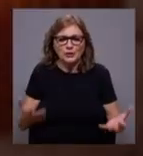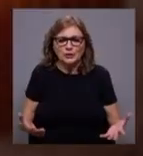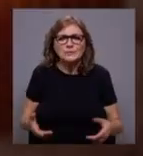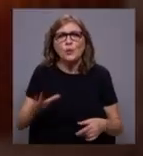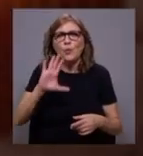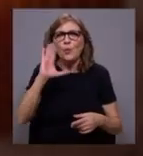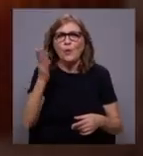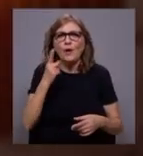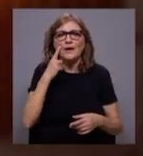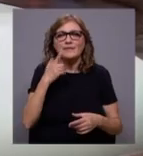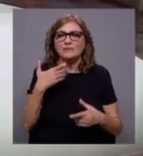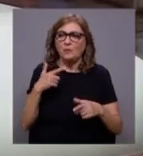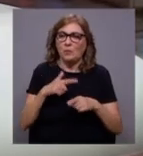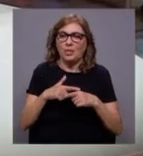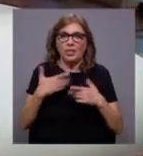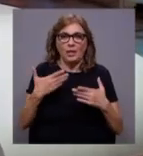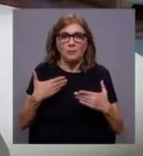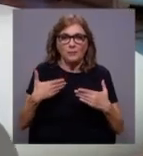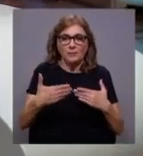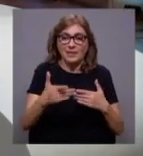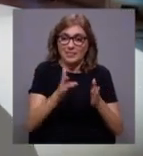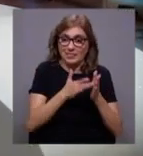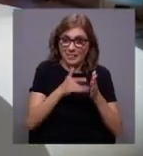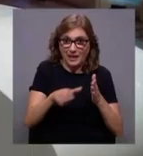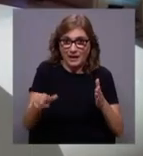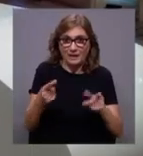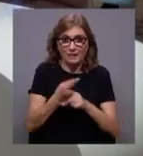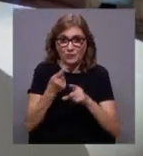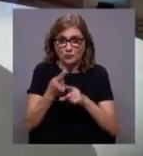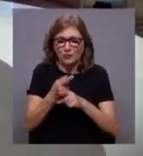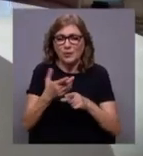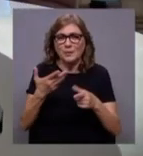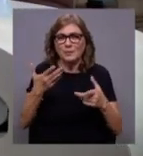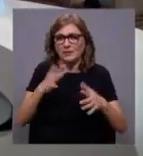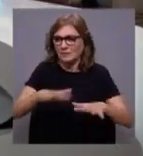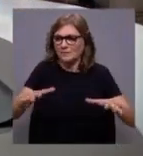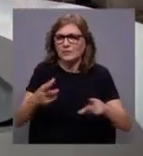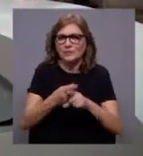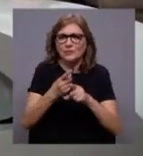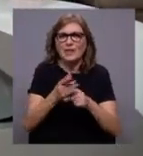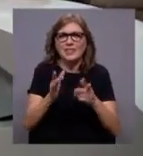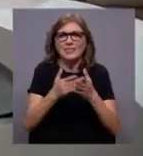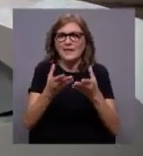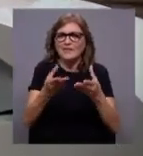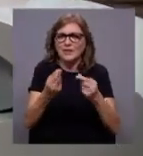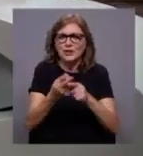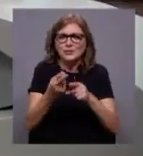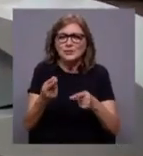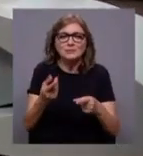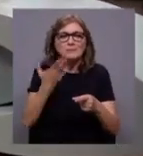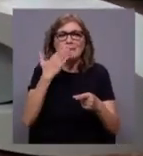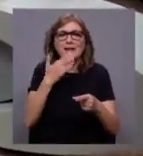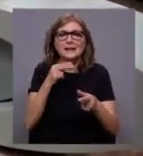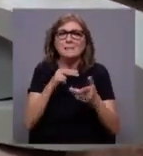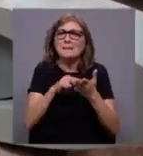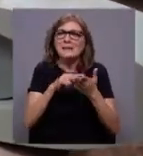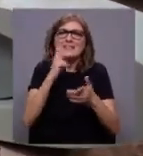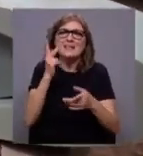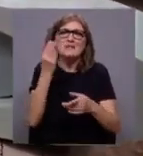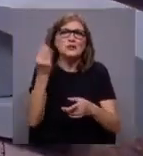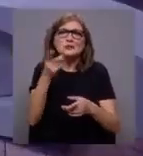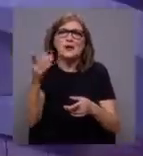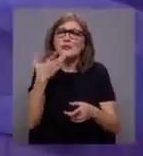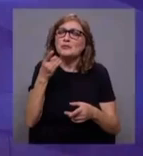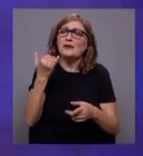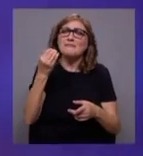Quando caminhamos para uma altura em que o livro, estes livros que nos rodeiam aqui, o livro físico, deixa de estar tão presente na vida de um jovem de